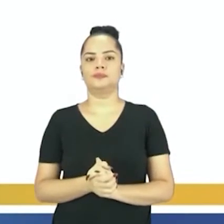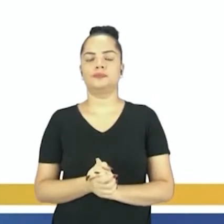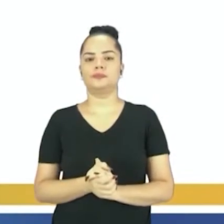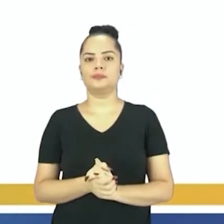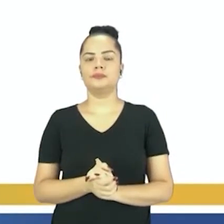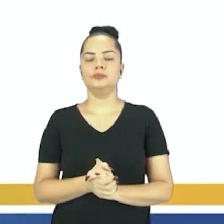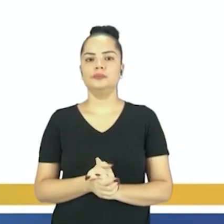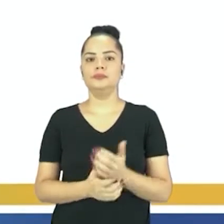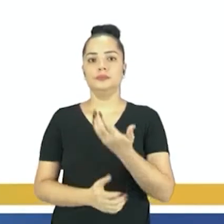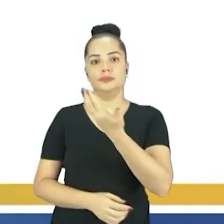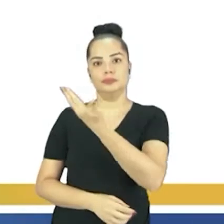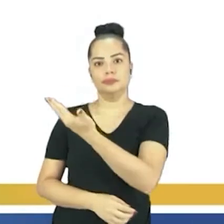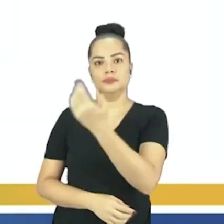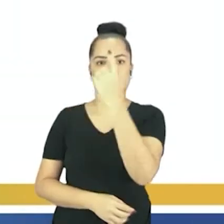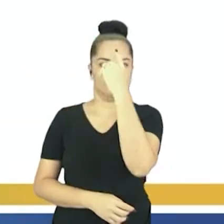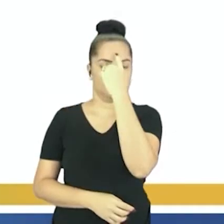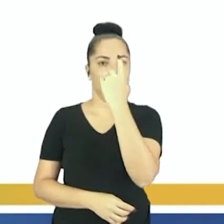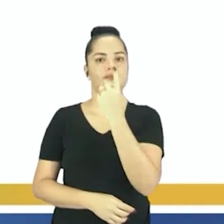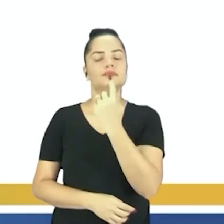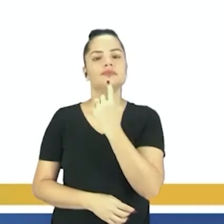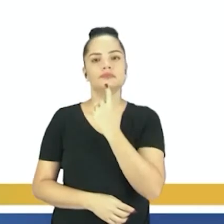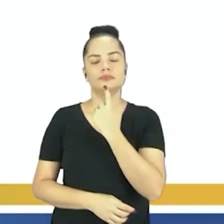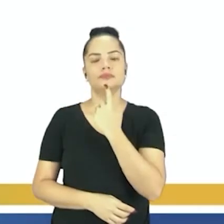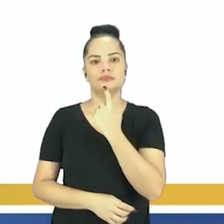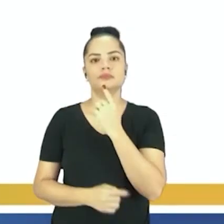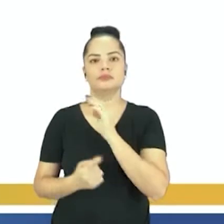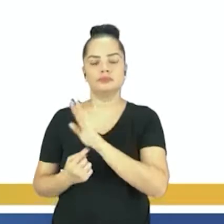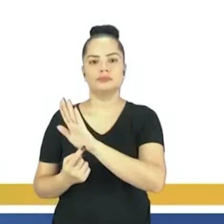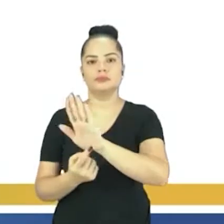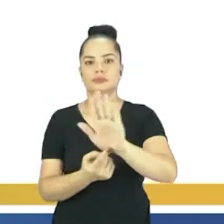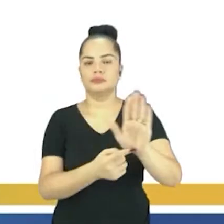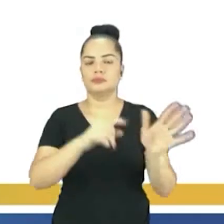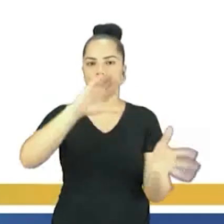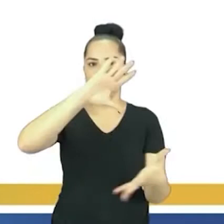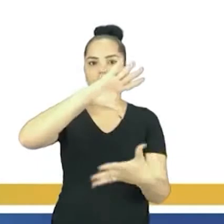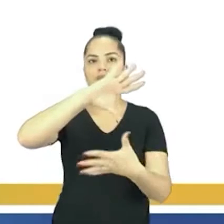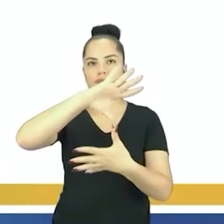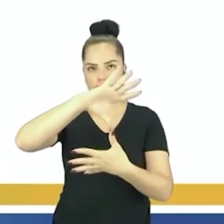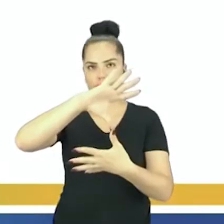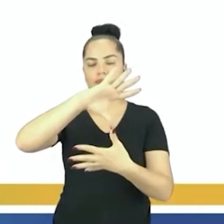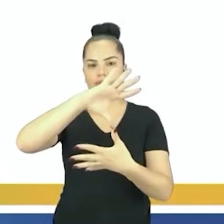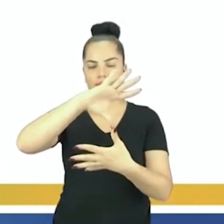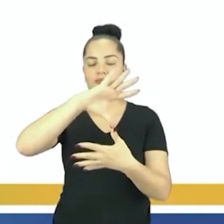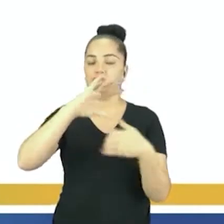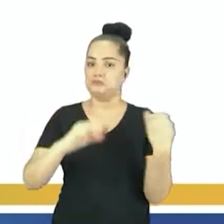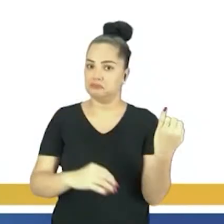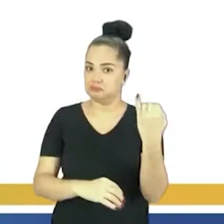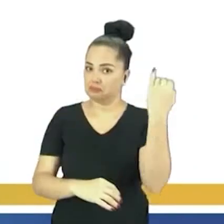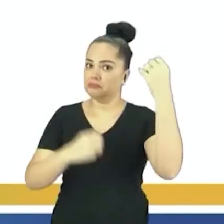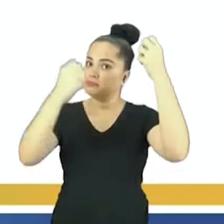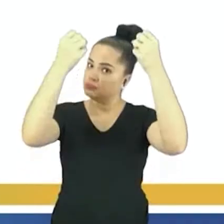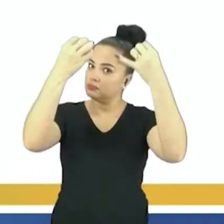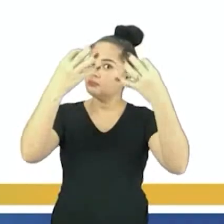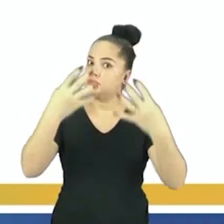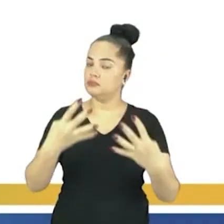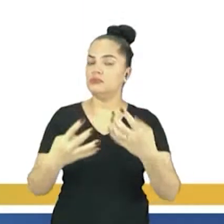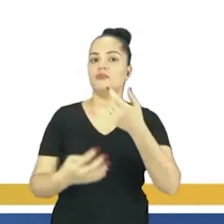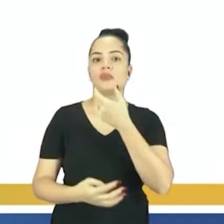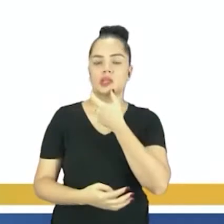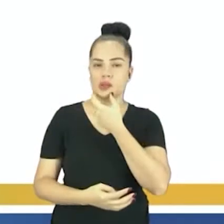aí nós temos, já por outro lado, o caso da América Latina, que é importante ressaltar, embora esteja em inglês,